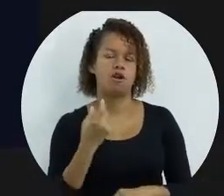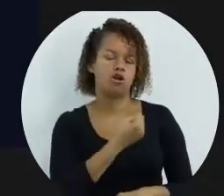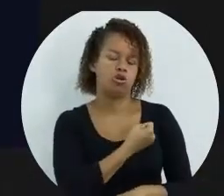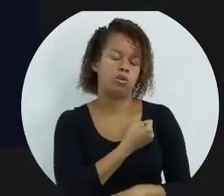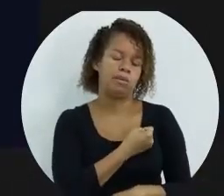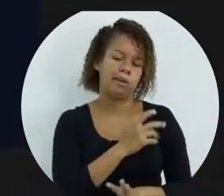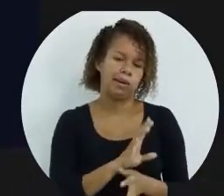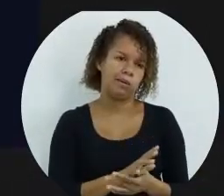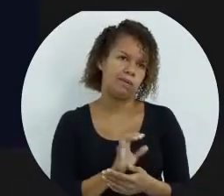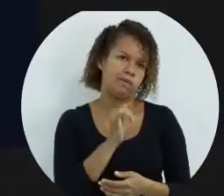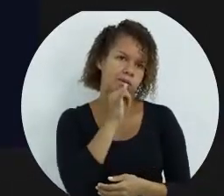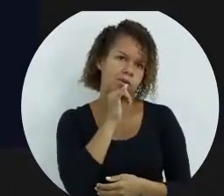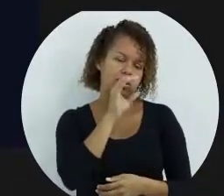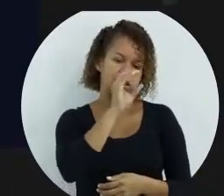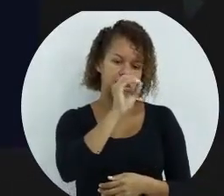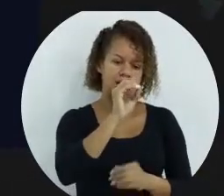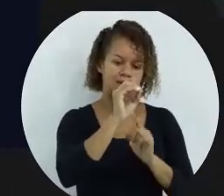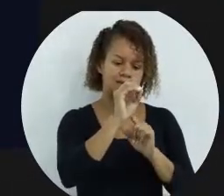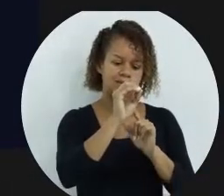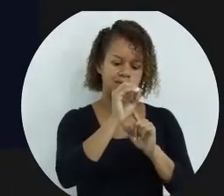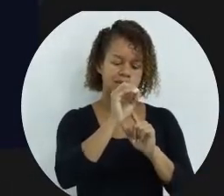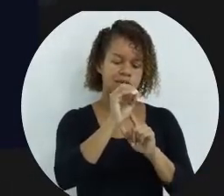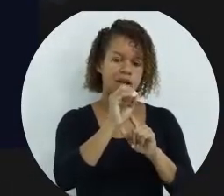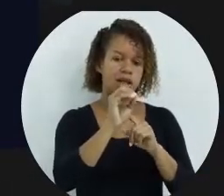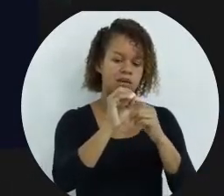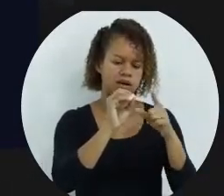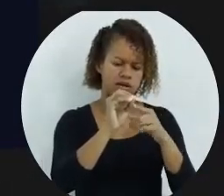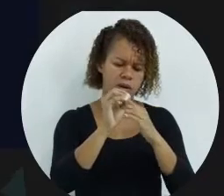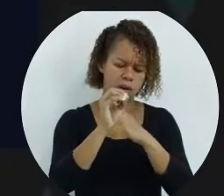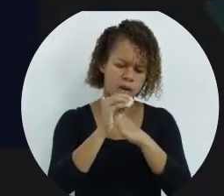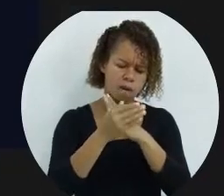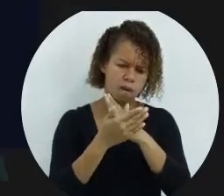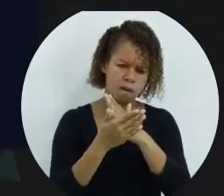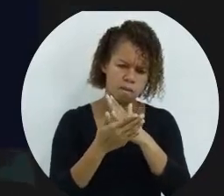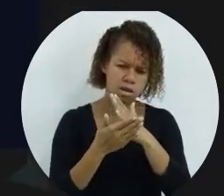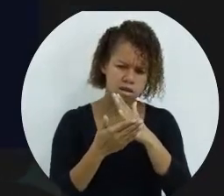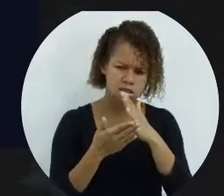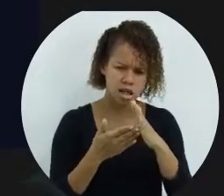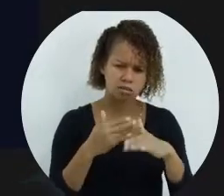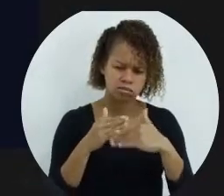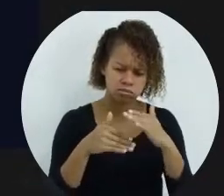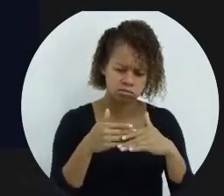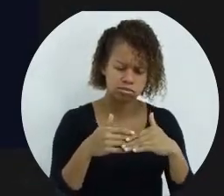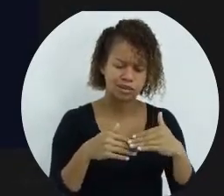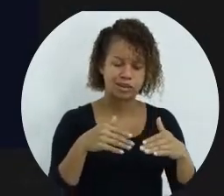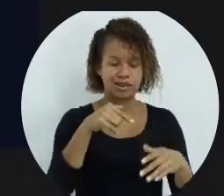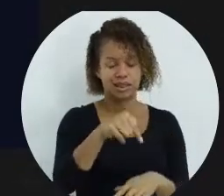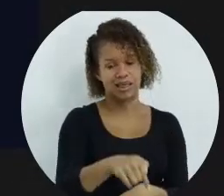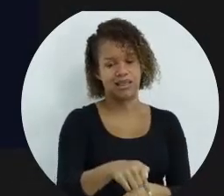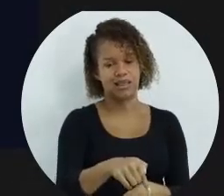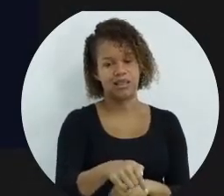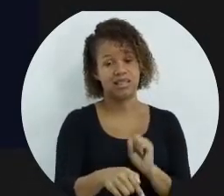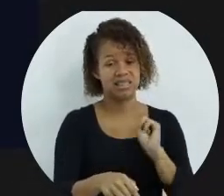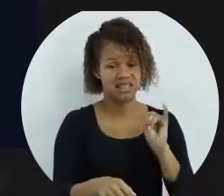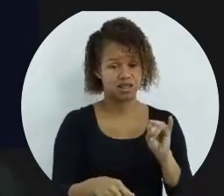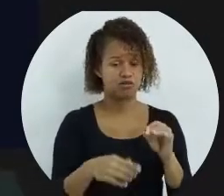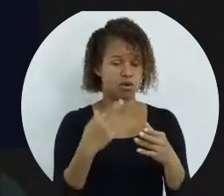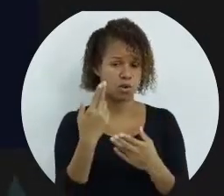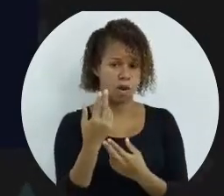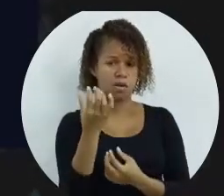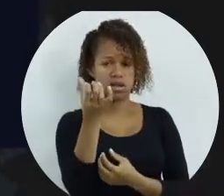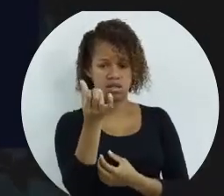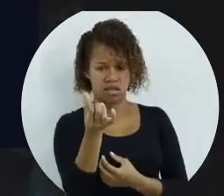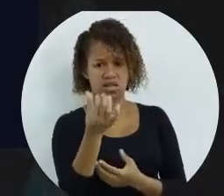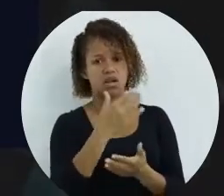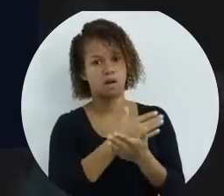numérico, for 0, então ele vai começar a executar da linha 7. Se ele for igual a